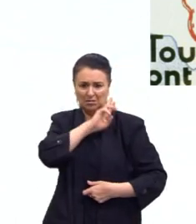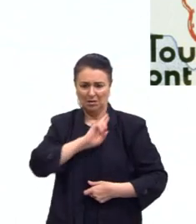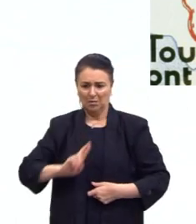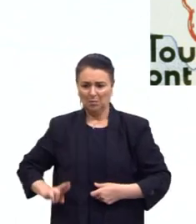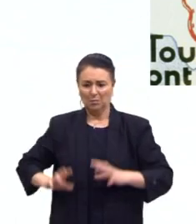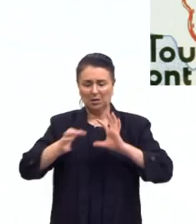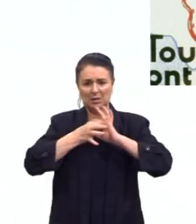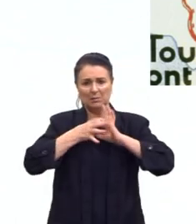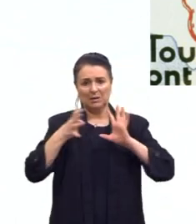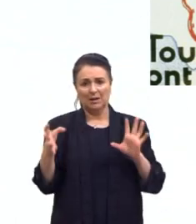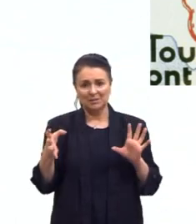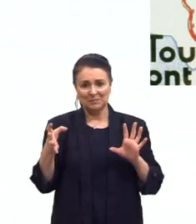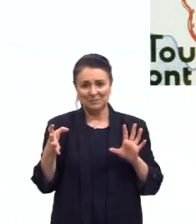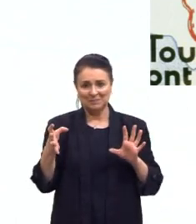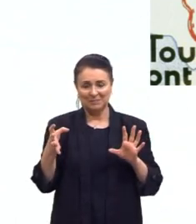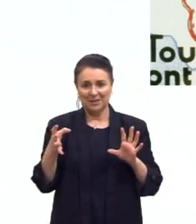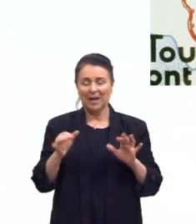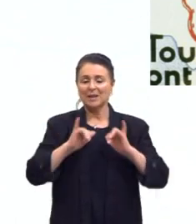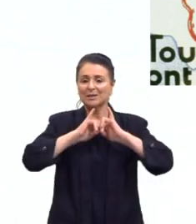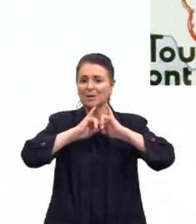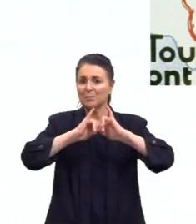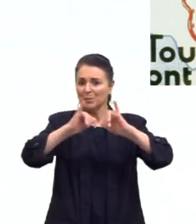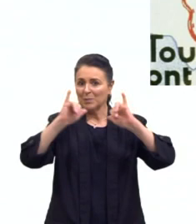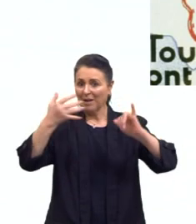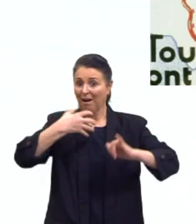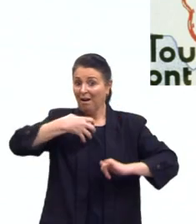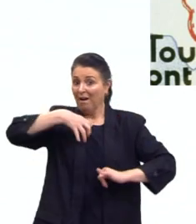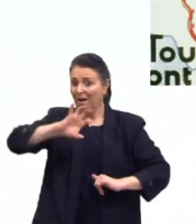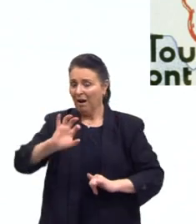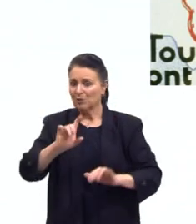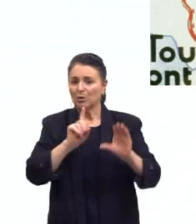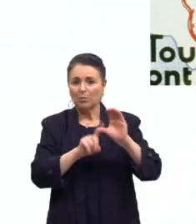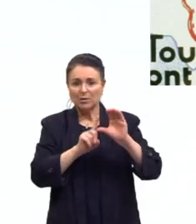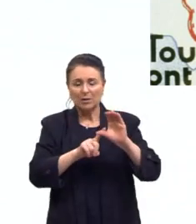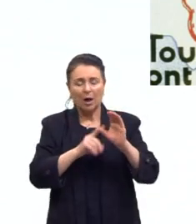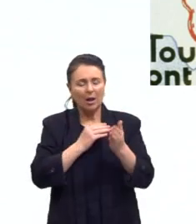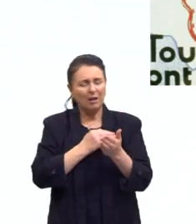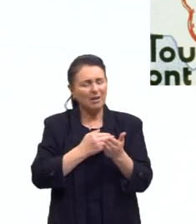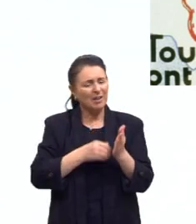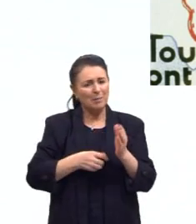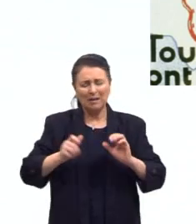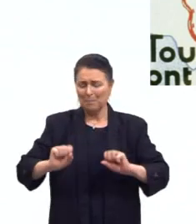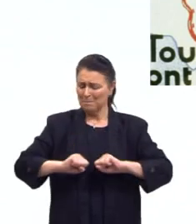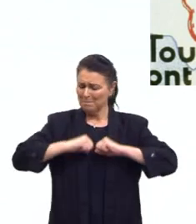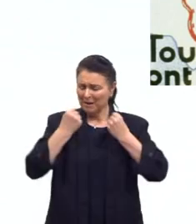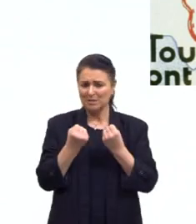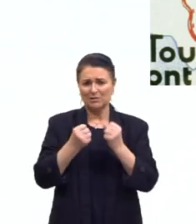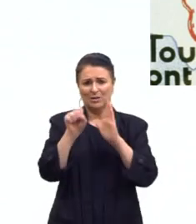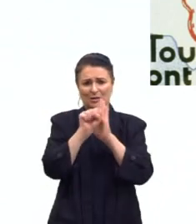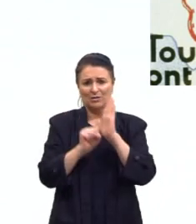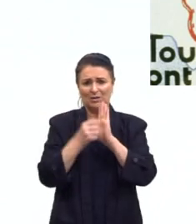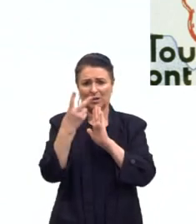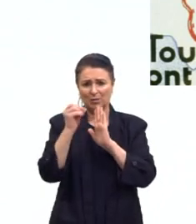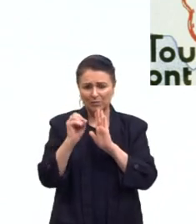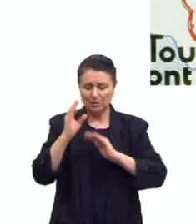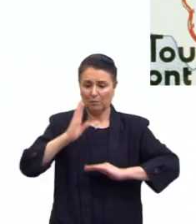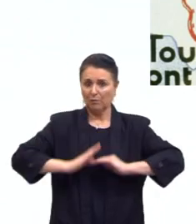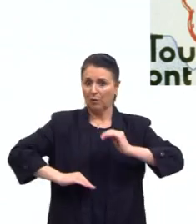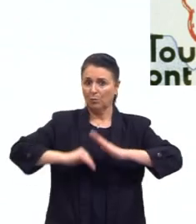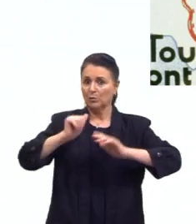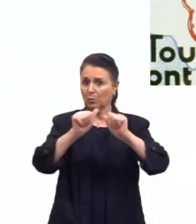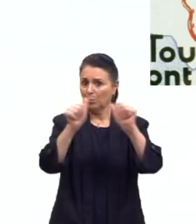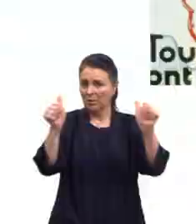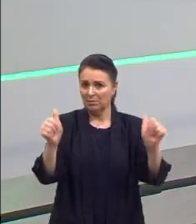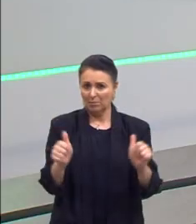liberais. Essa propaganda anticomunista vai seguir pelo século XX, vai ficar ainda mais ferrenha, e vai construir umas imagens até